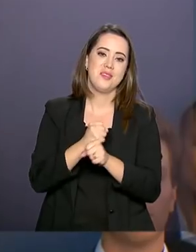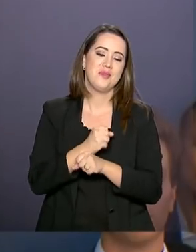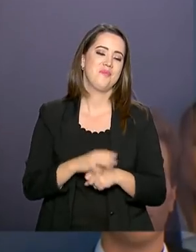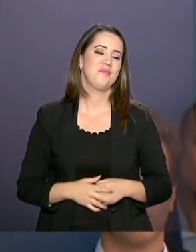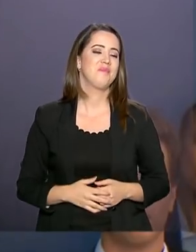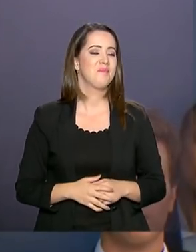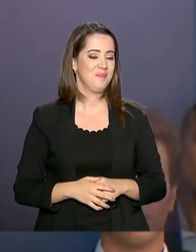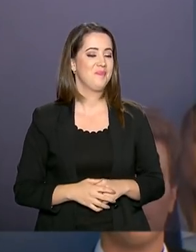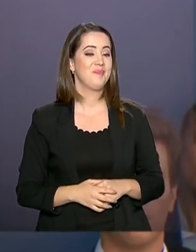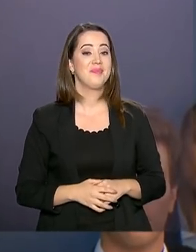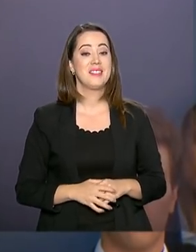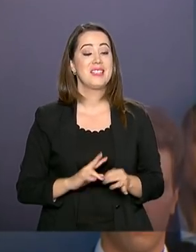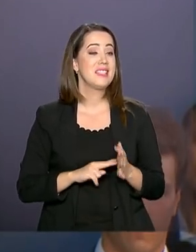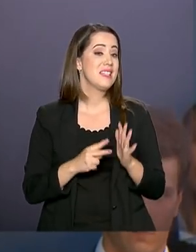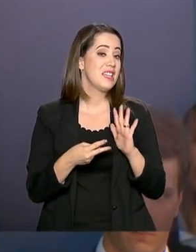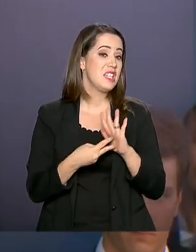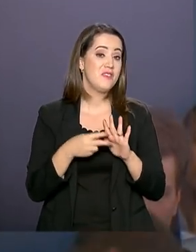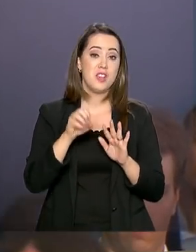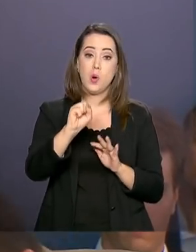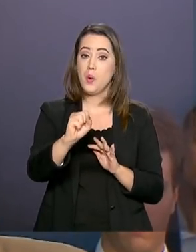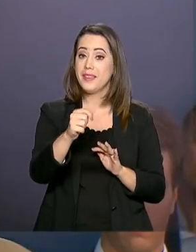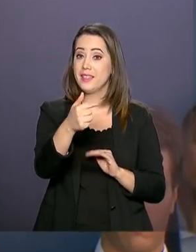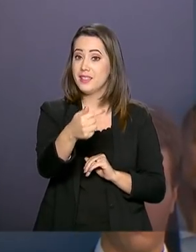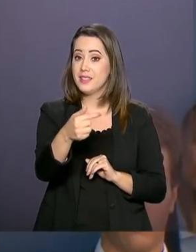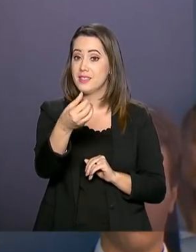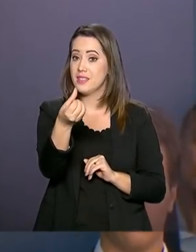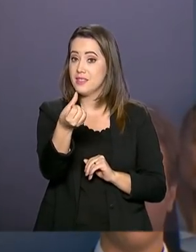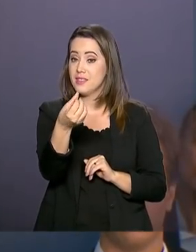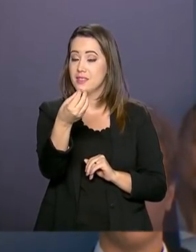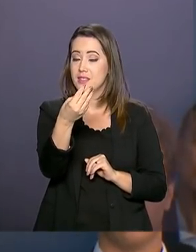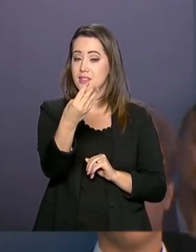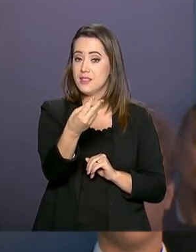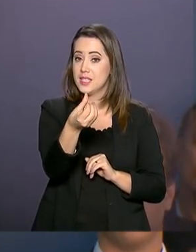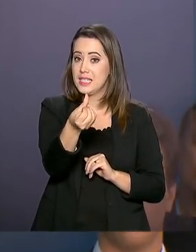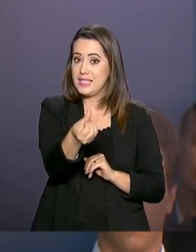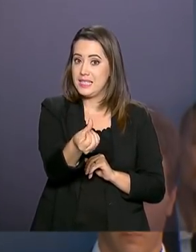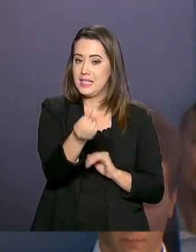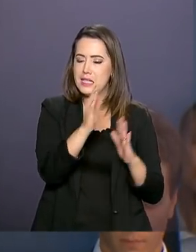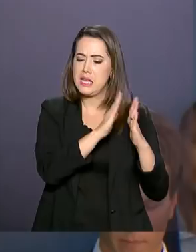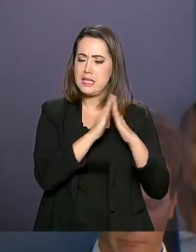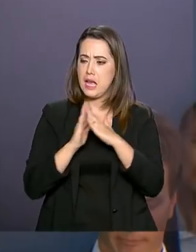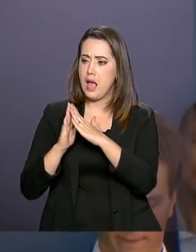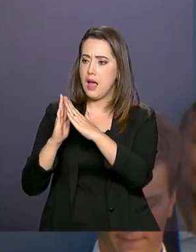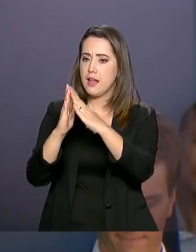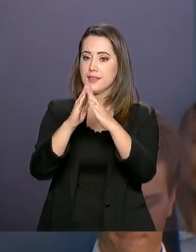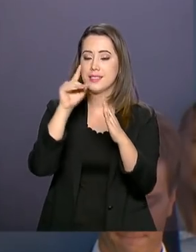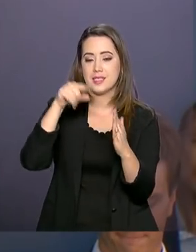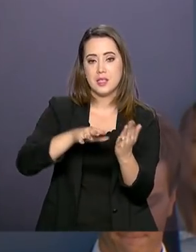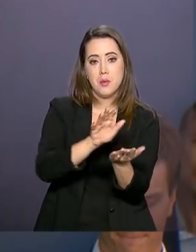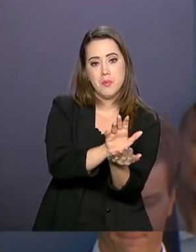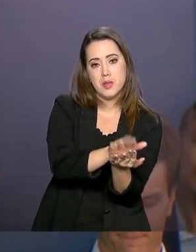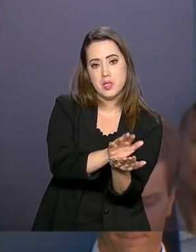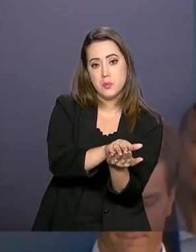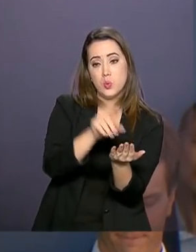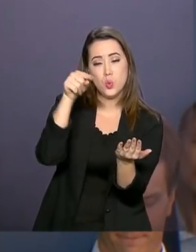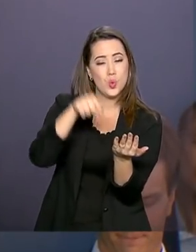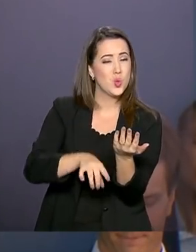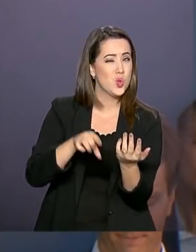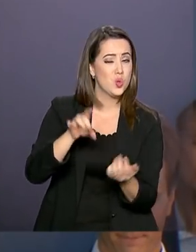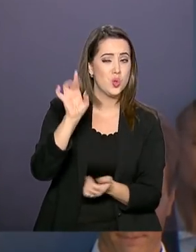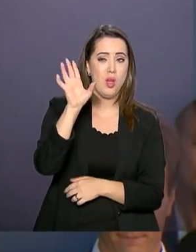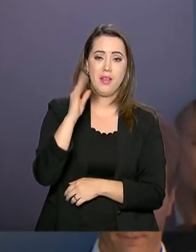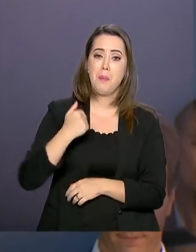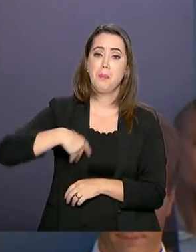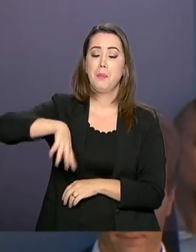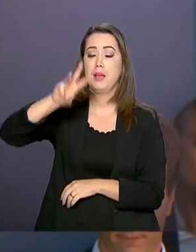São 87.636 unidades. Aqui em Pernambuco, só em Pernambuco, mais de 3